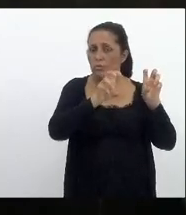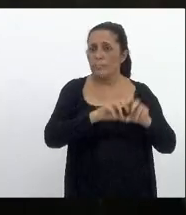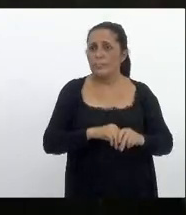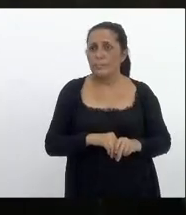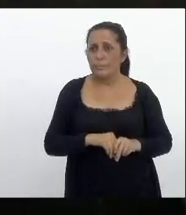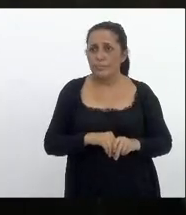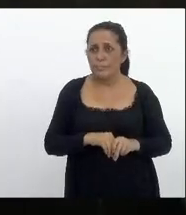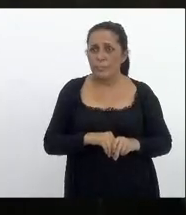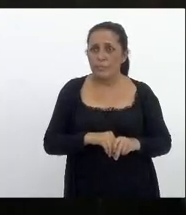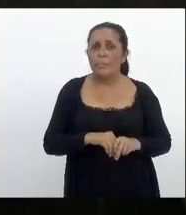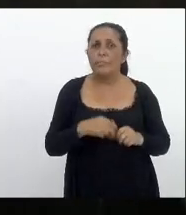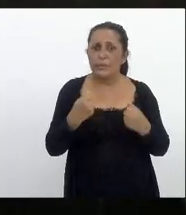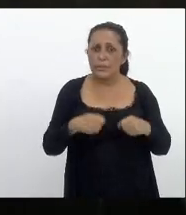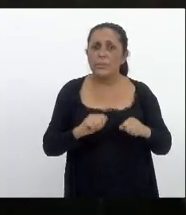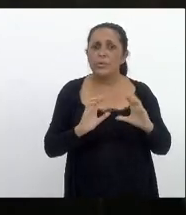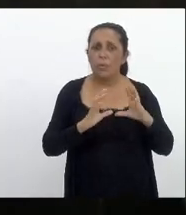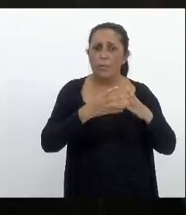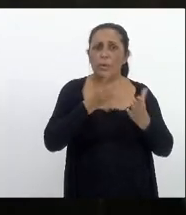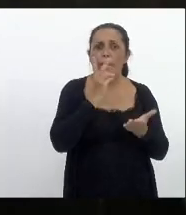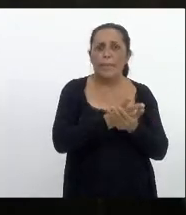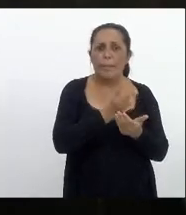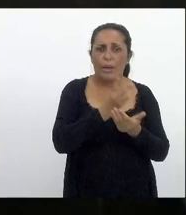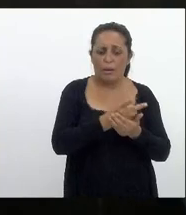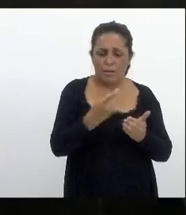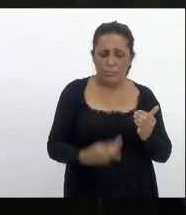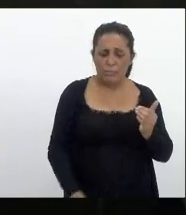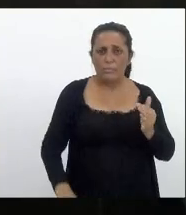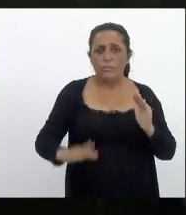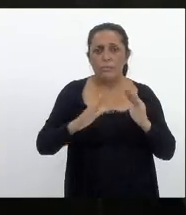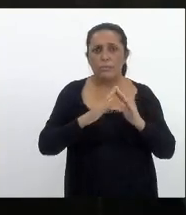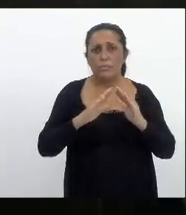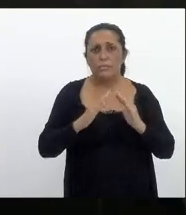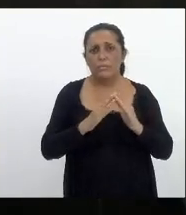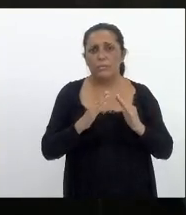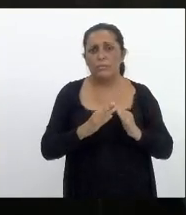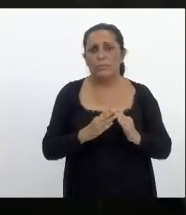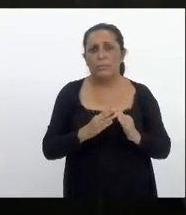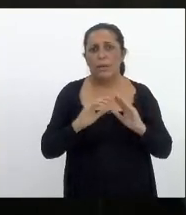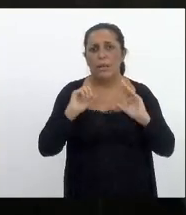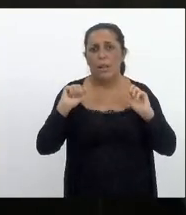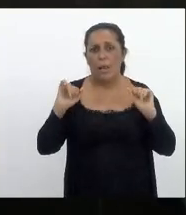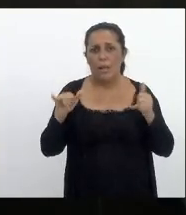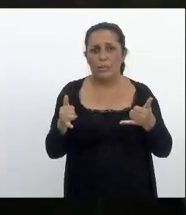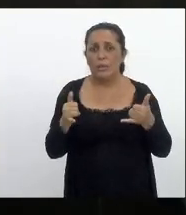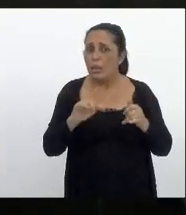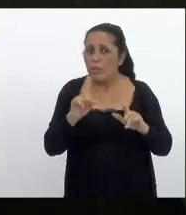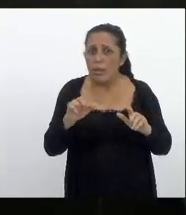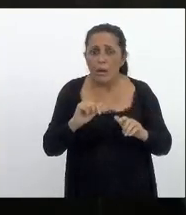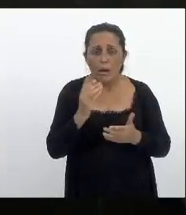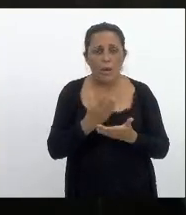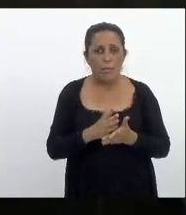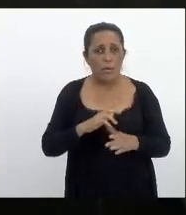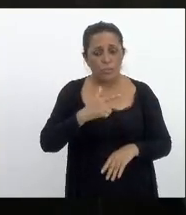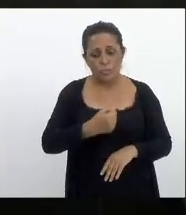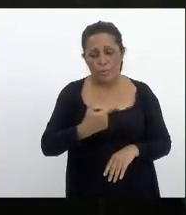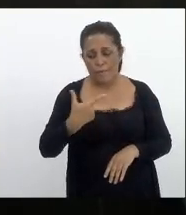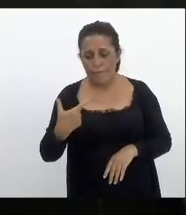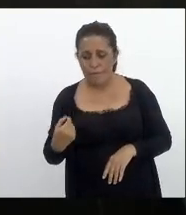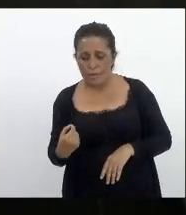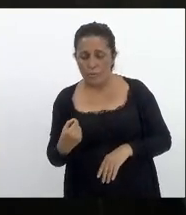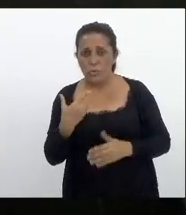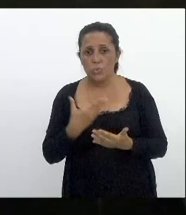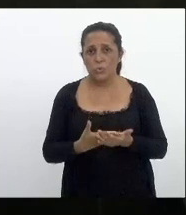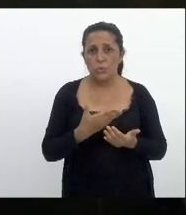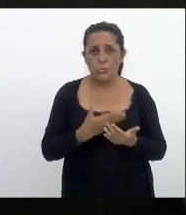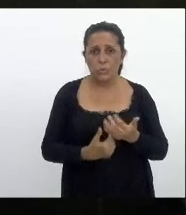ser convertido em comissão permanente nesta casa mas isso não é tudo não acabou em 2020 segundo estudos da